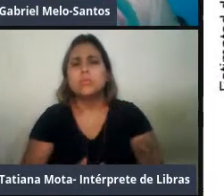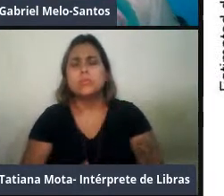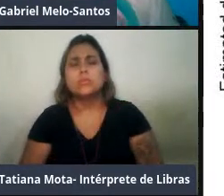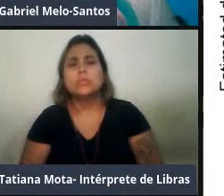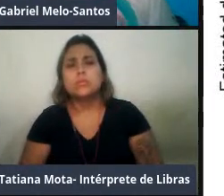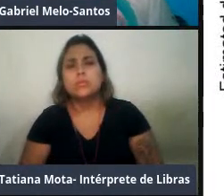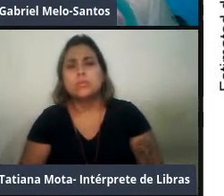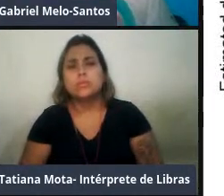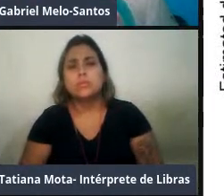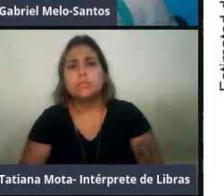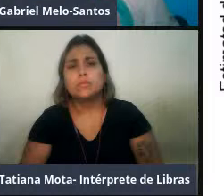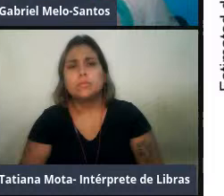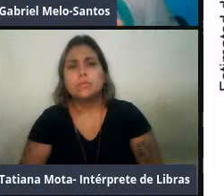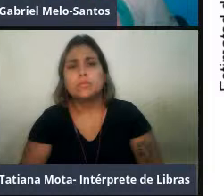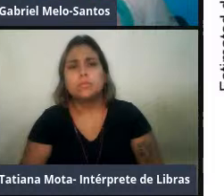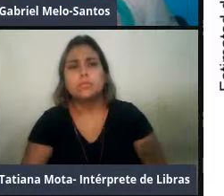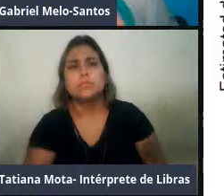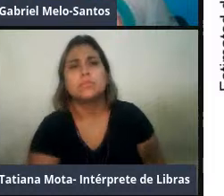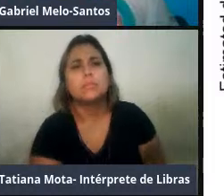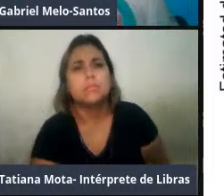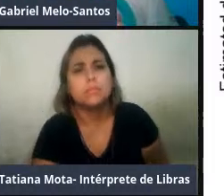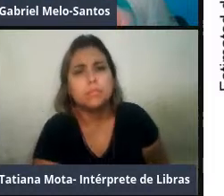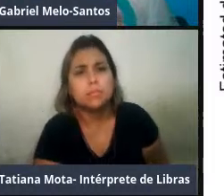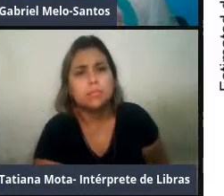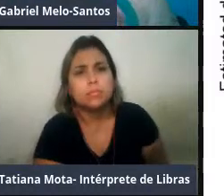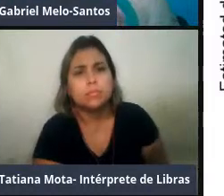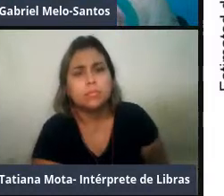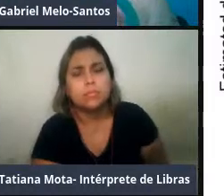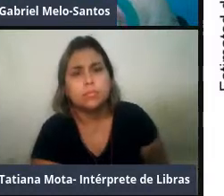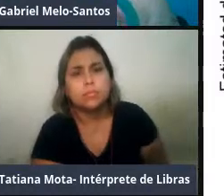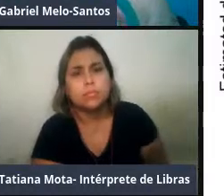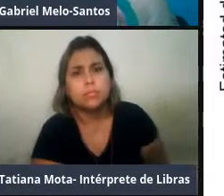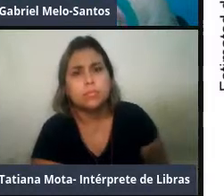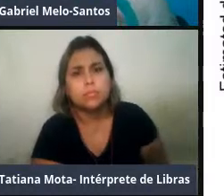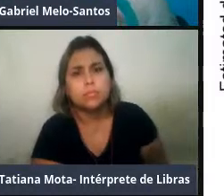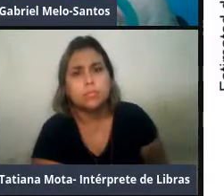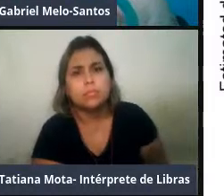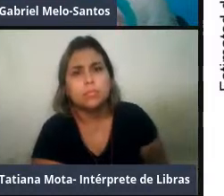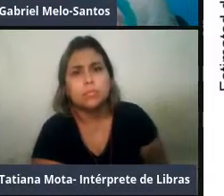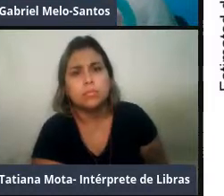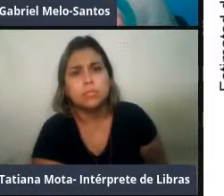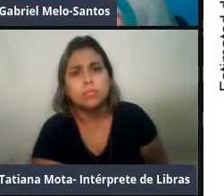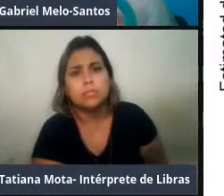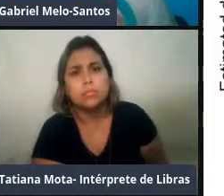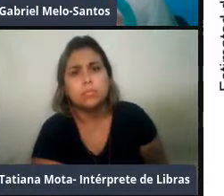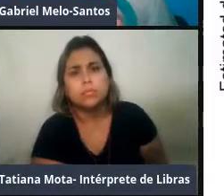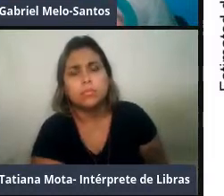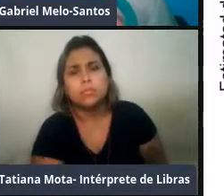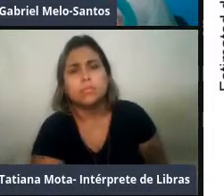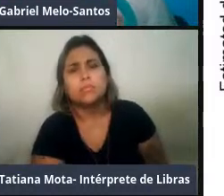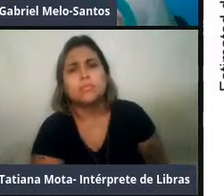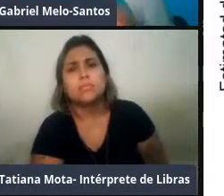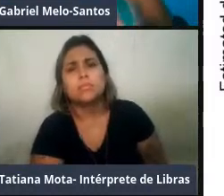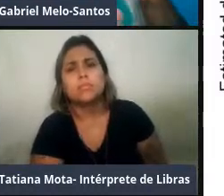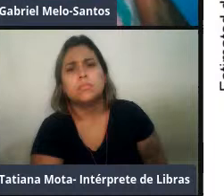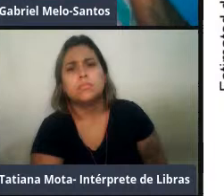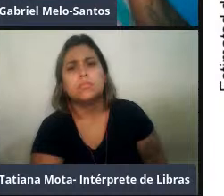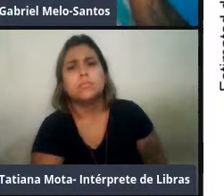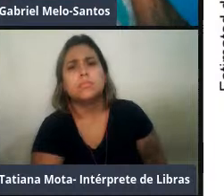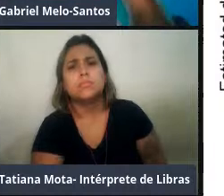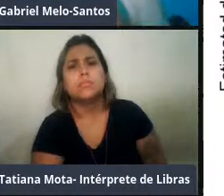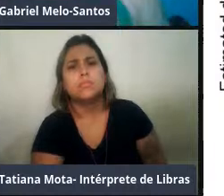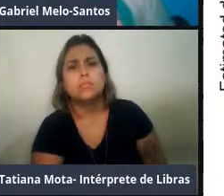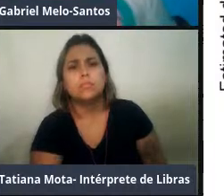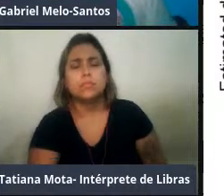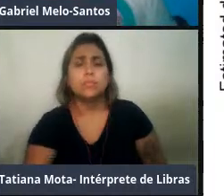ascovios. Então, aqui só para vocês verem, se a gente considerando aqui todos, vocês podem ver isso aqui é uma curva